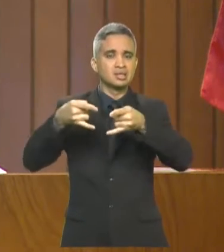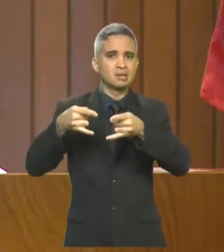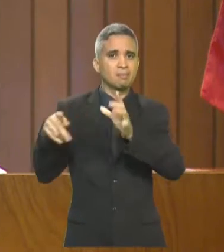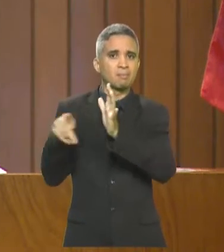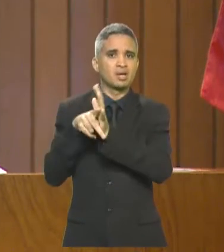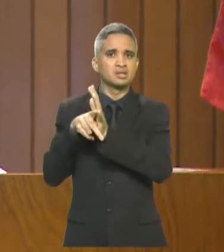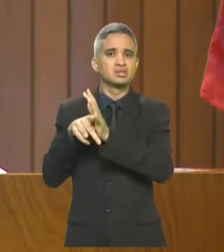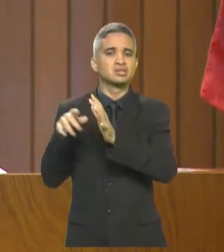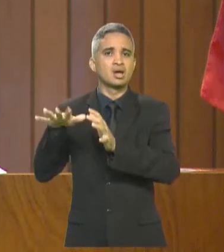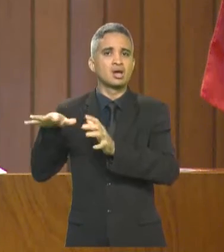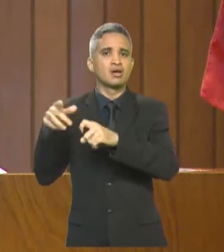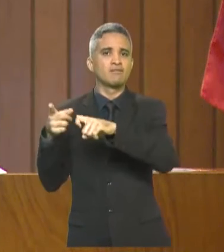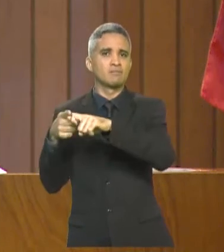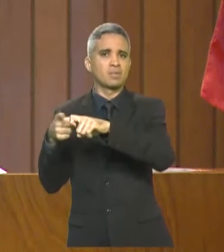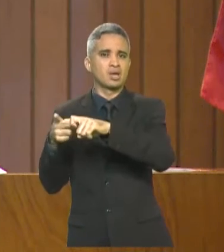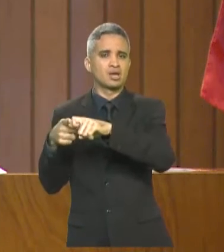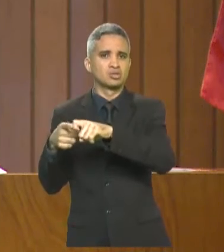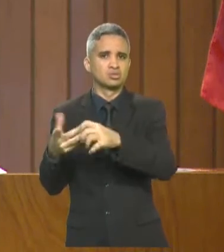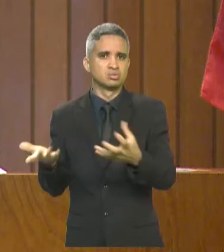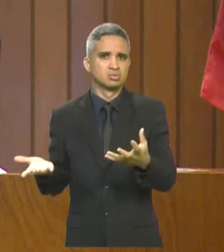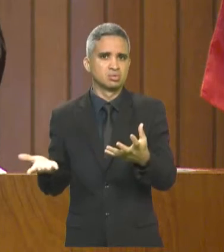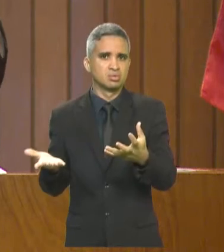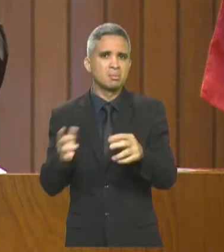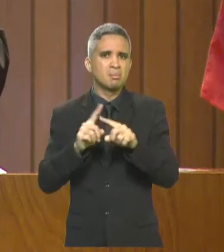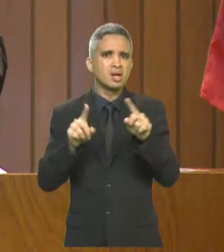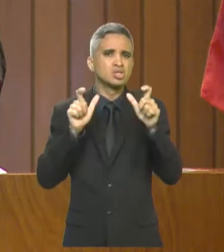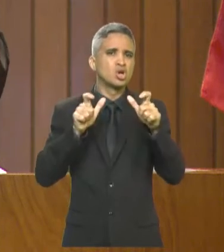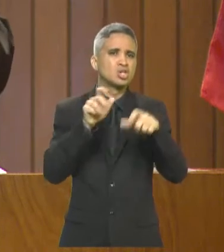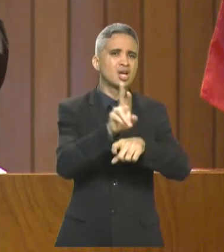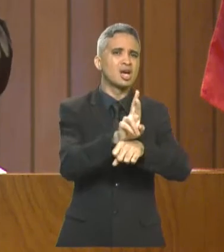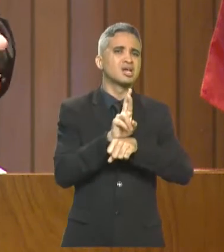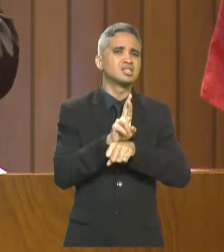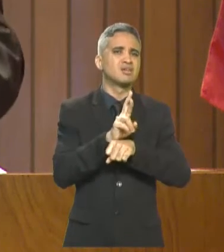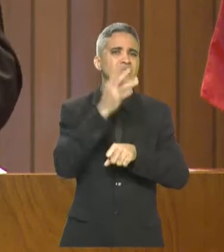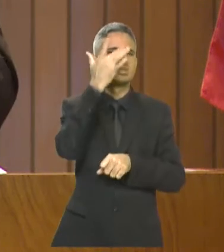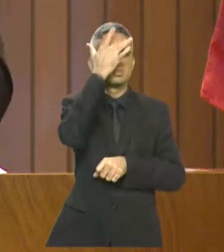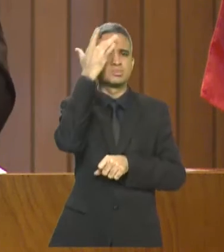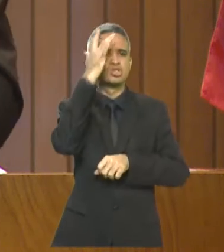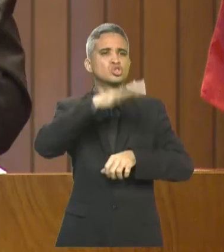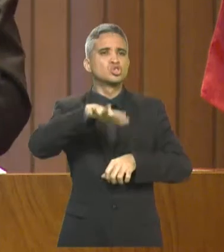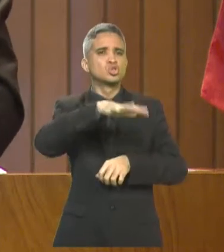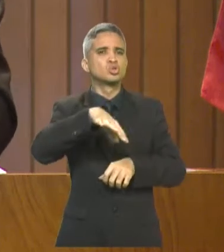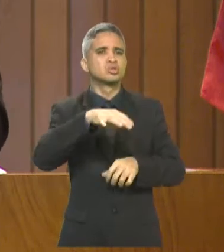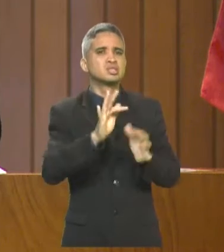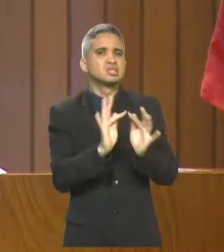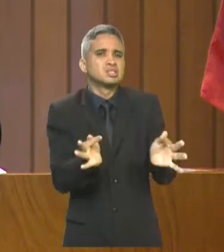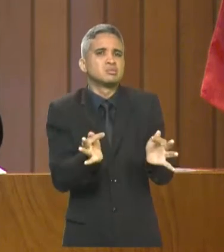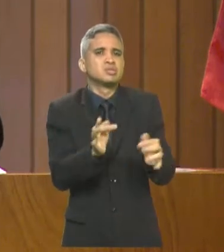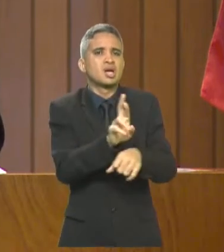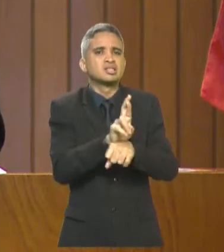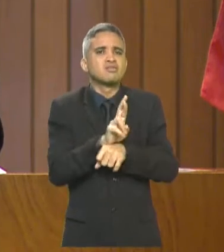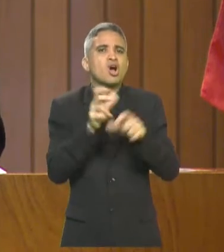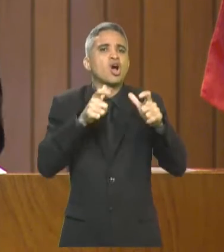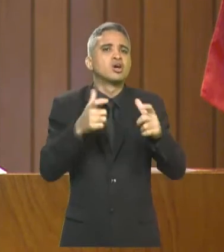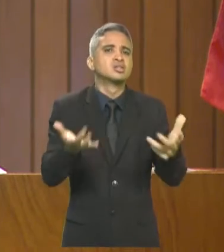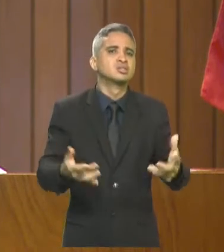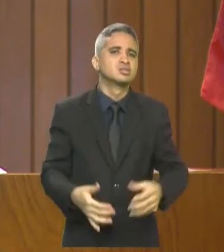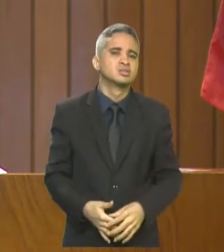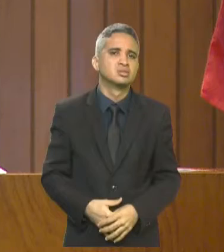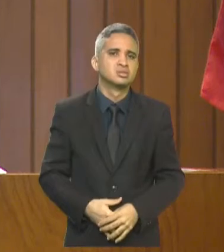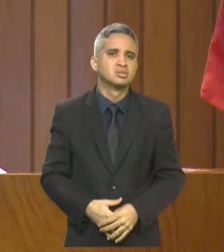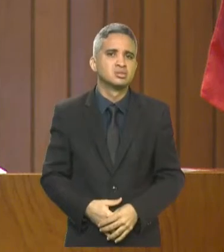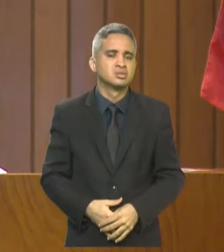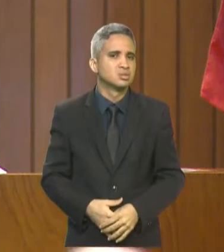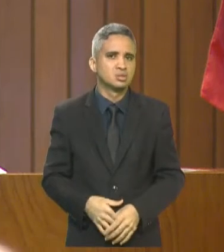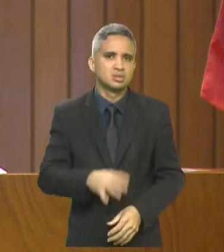E onde estão as reservas de leitos para o cidadão comum, para a população mais pobre do nosso estado? Então, é